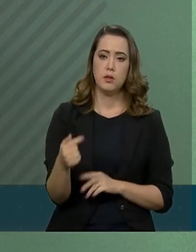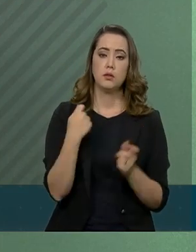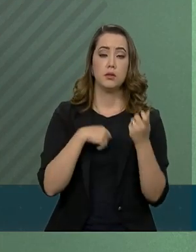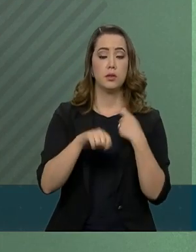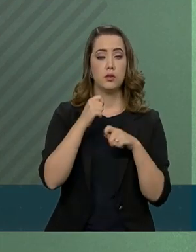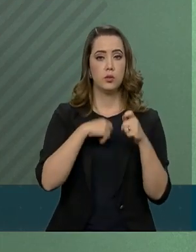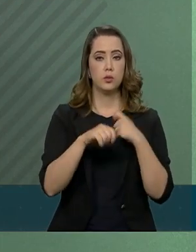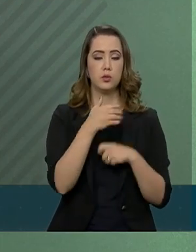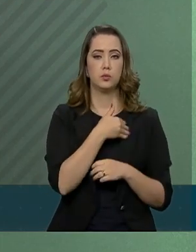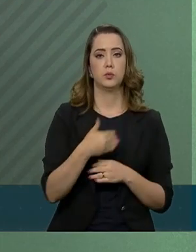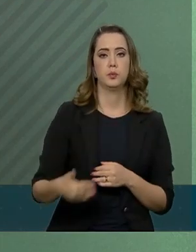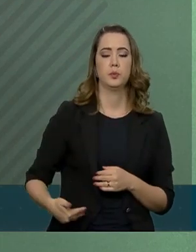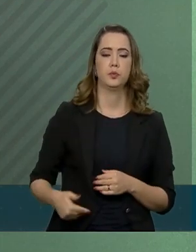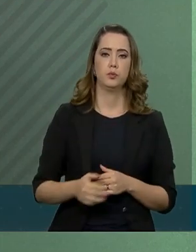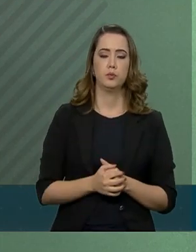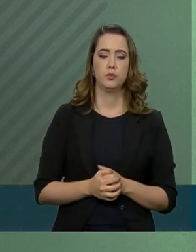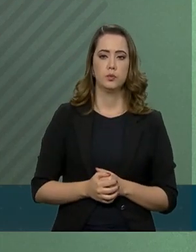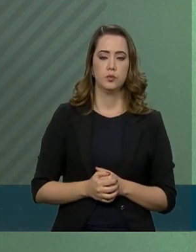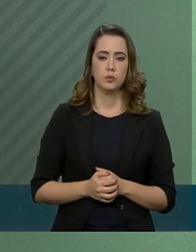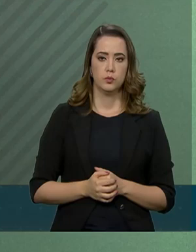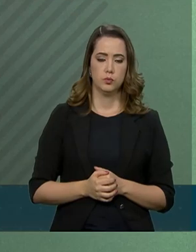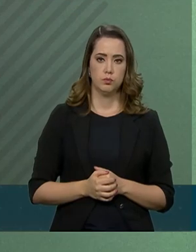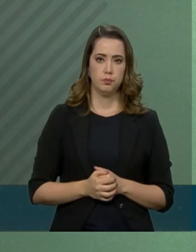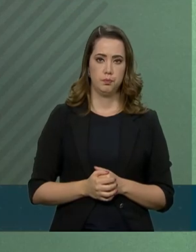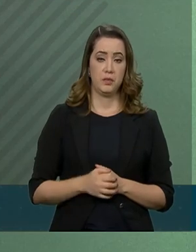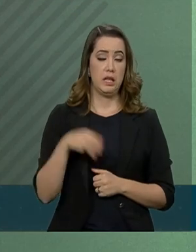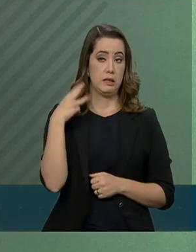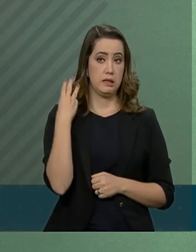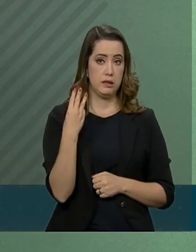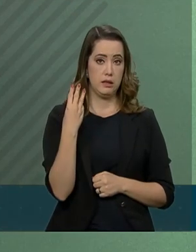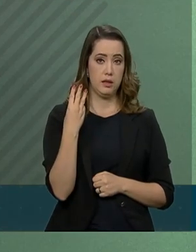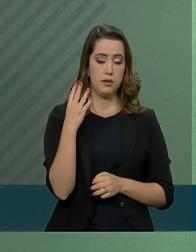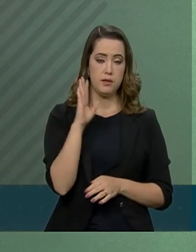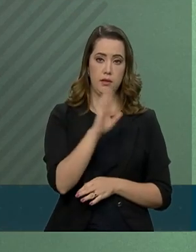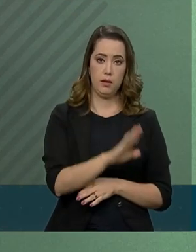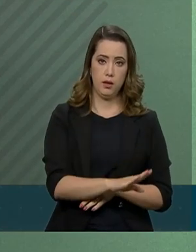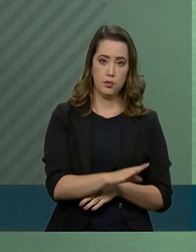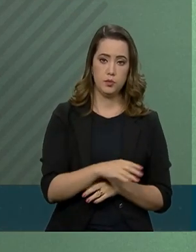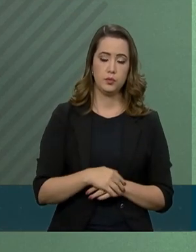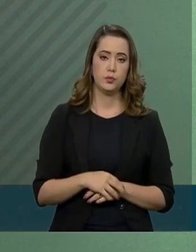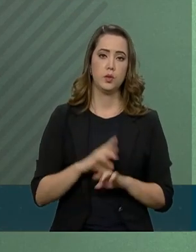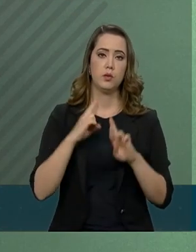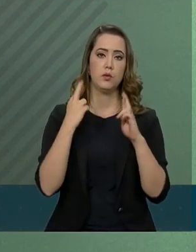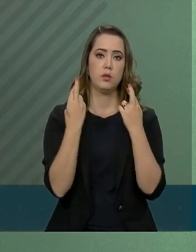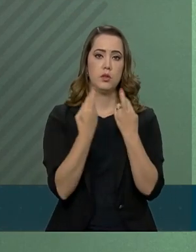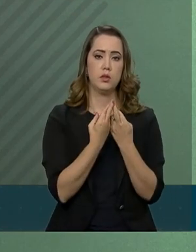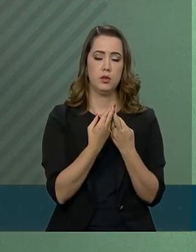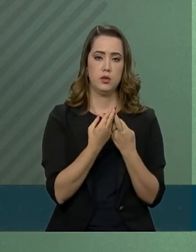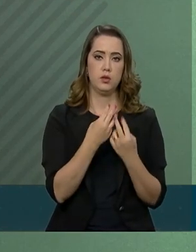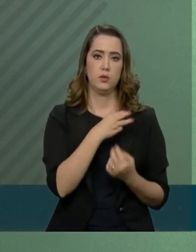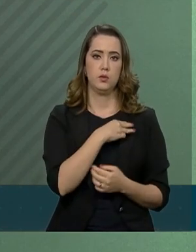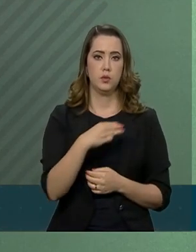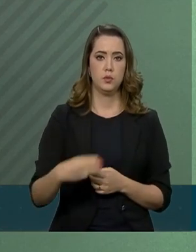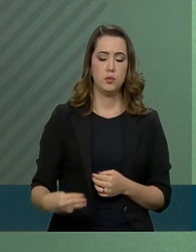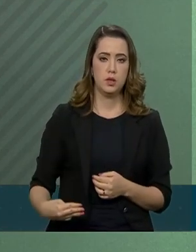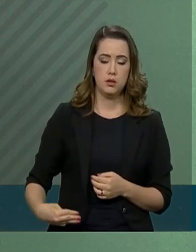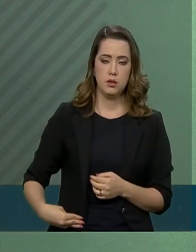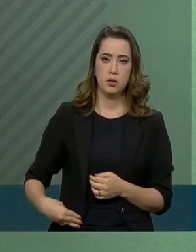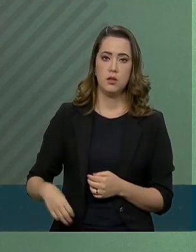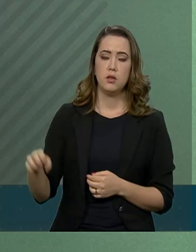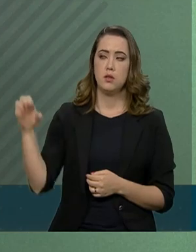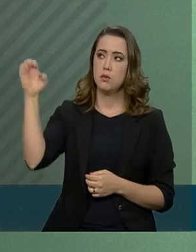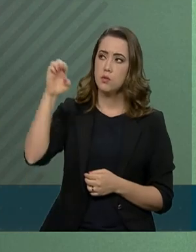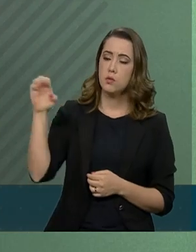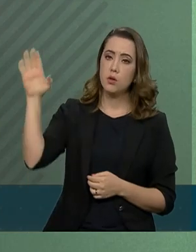econômicas do governo. Às 15h, a audiência com o ministro da Europa e dos negócios